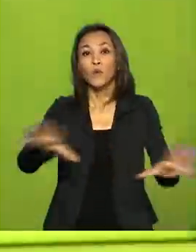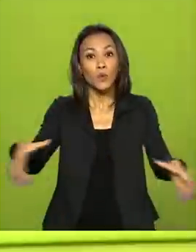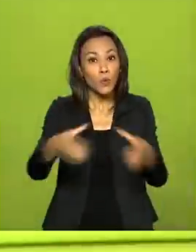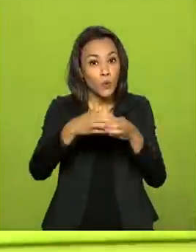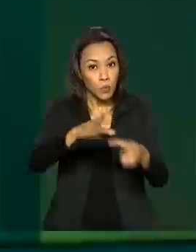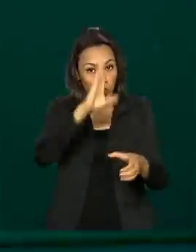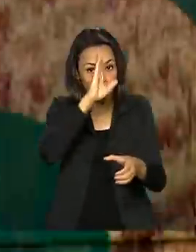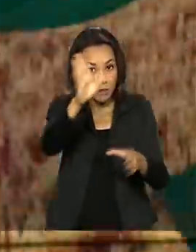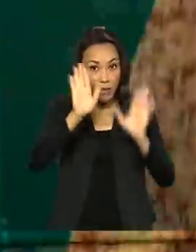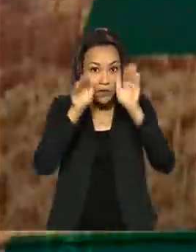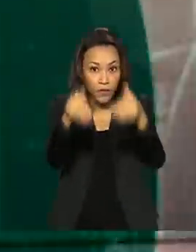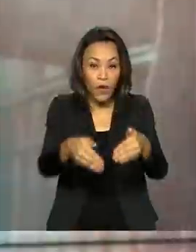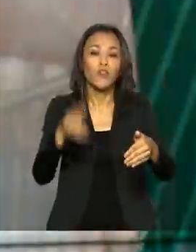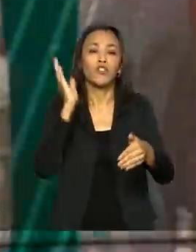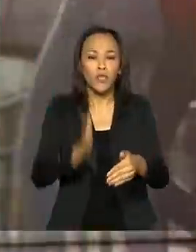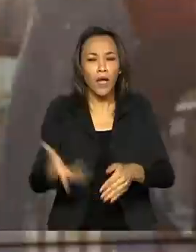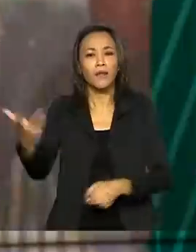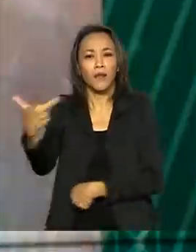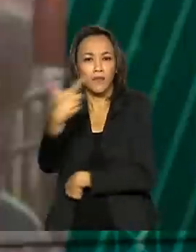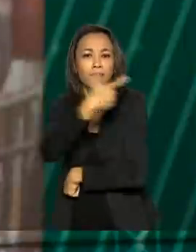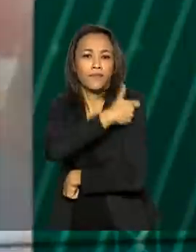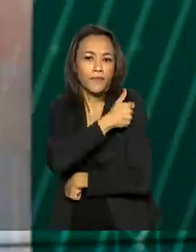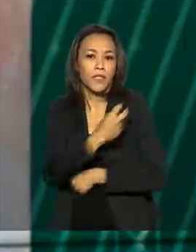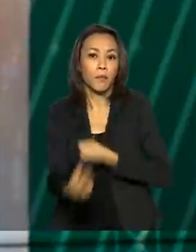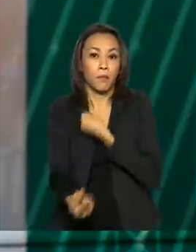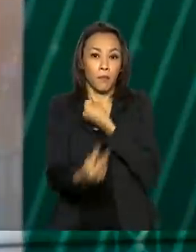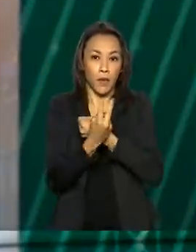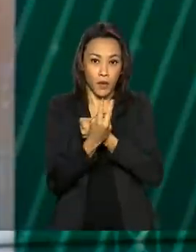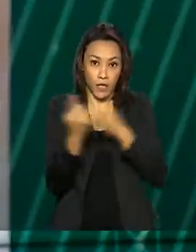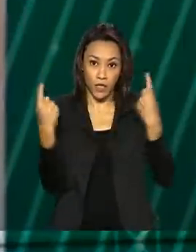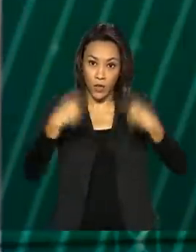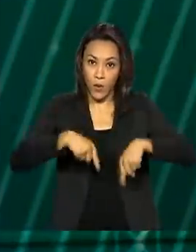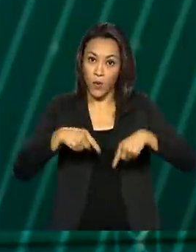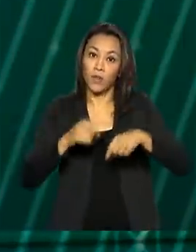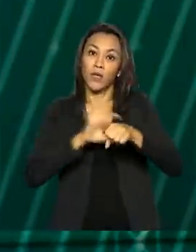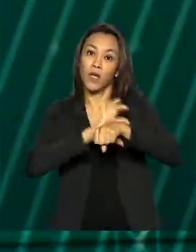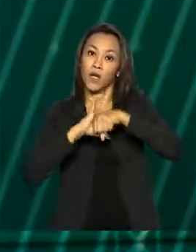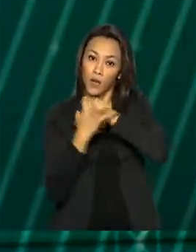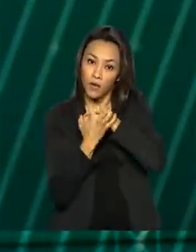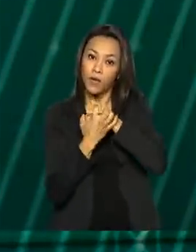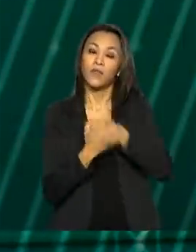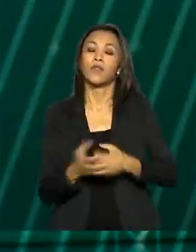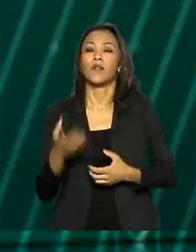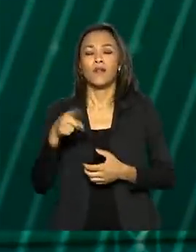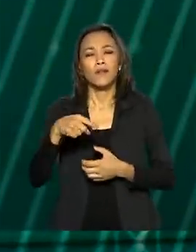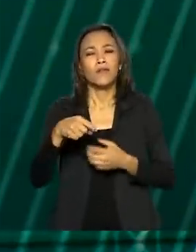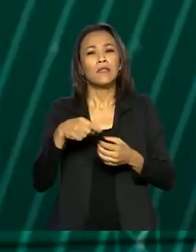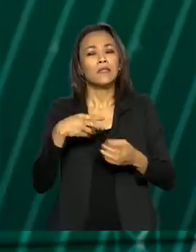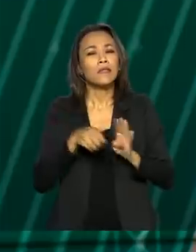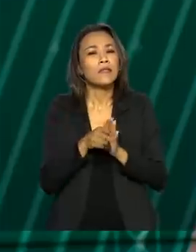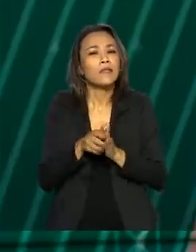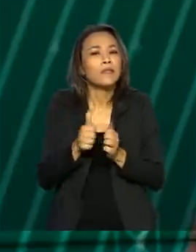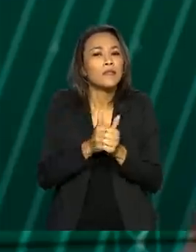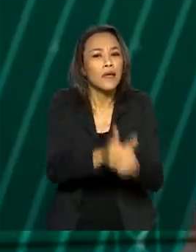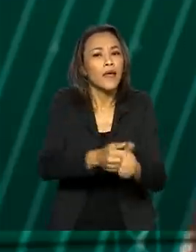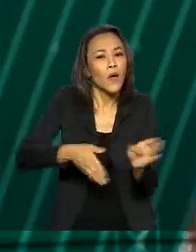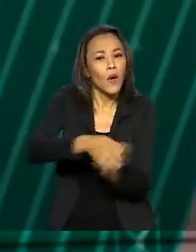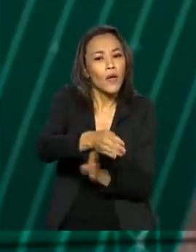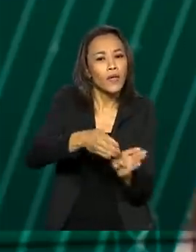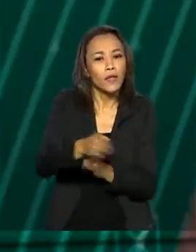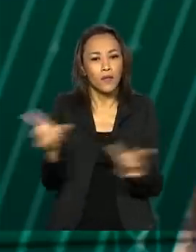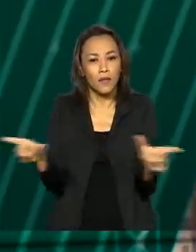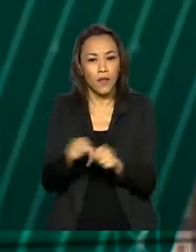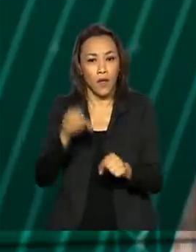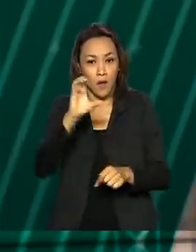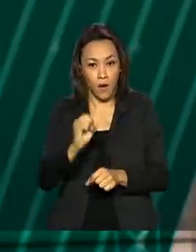estão recebendo as doses que protegem da Covid-19. A seleção desses grupos segue orientações da Organização Mundial da